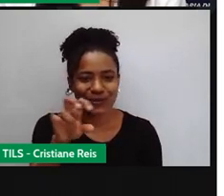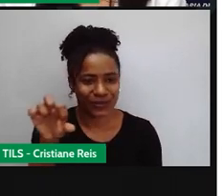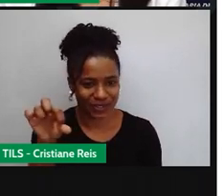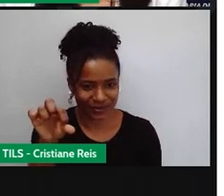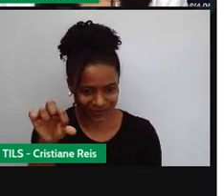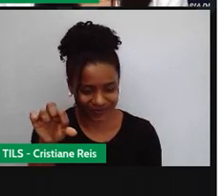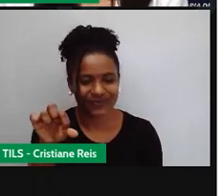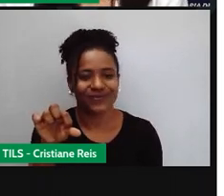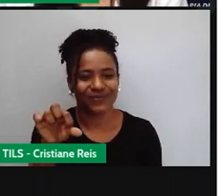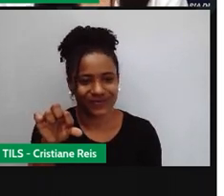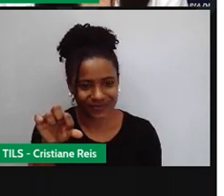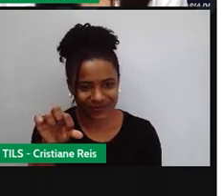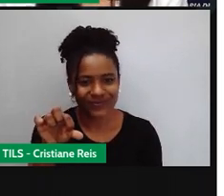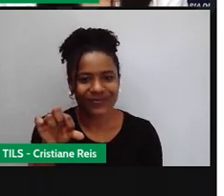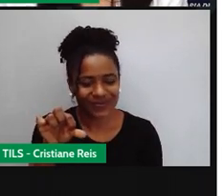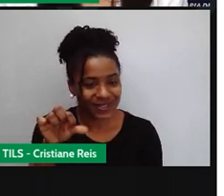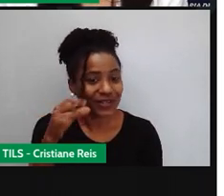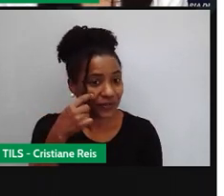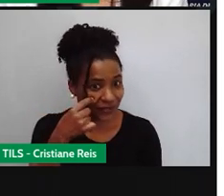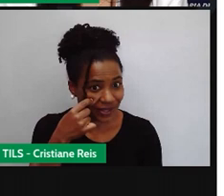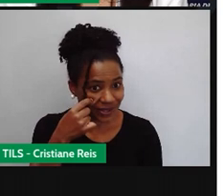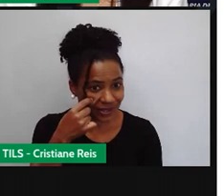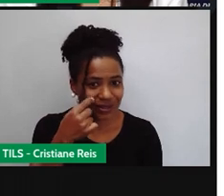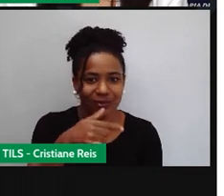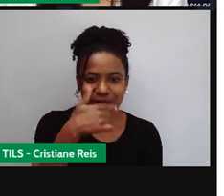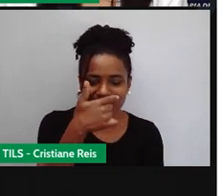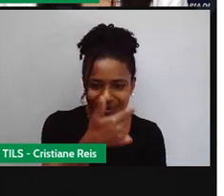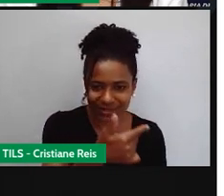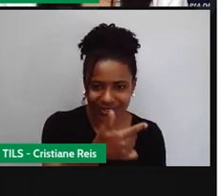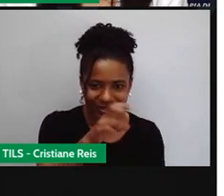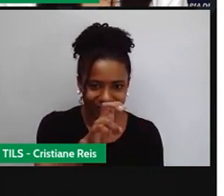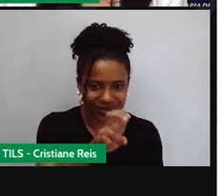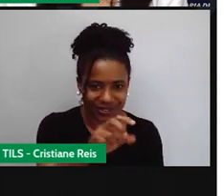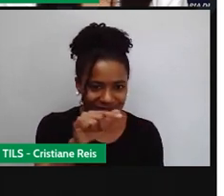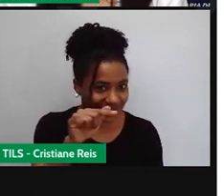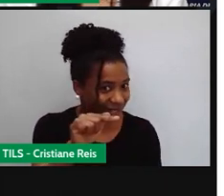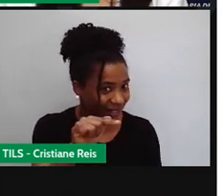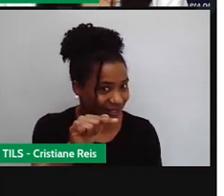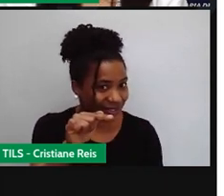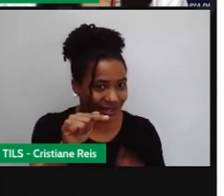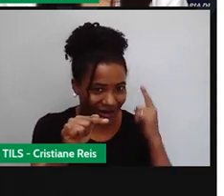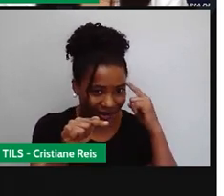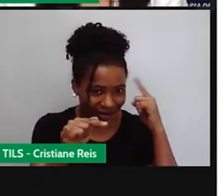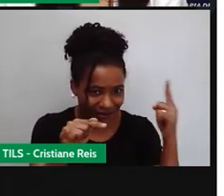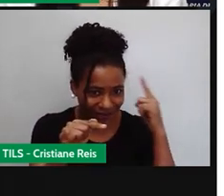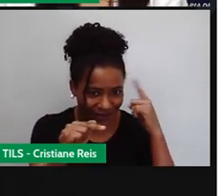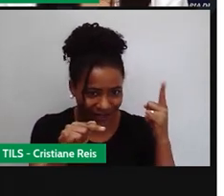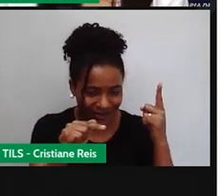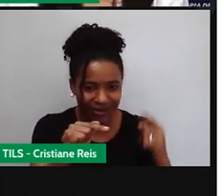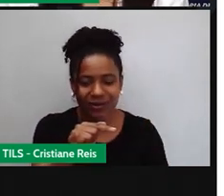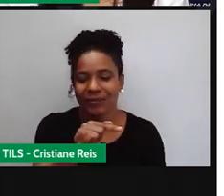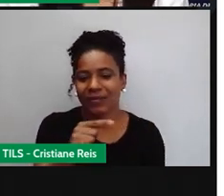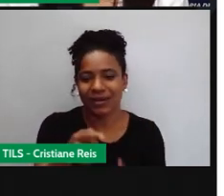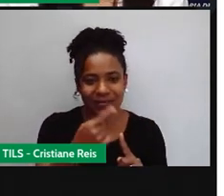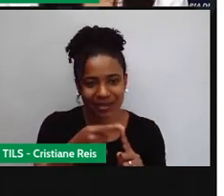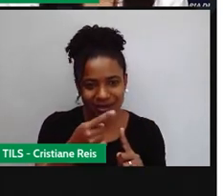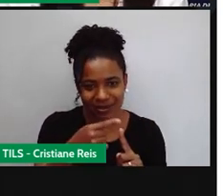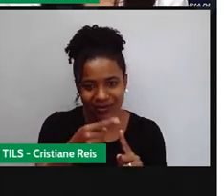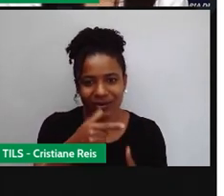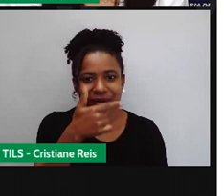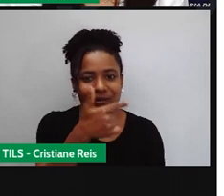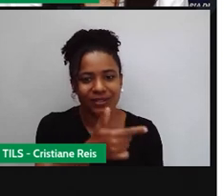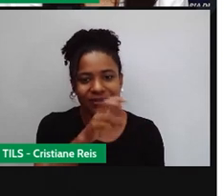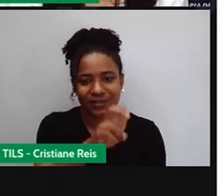257 reais. Lembra aí quando a gente falou isso aqui na monetária, não é? O valor que aparece aí antes da vírgula